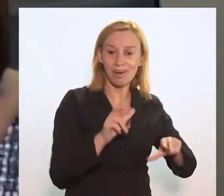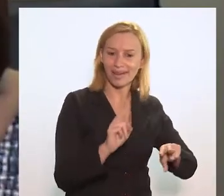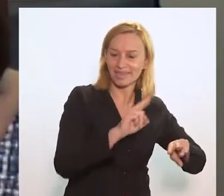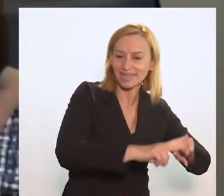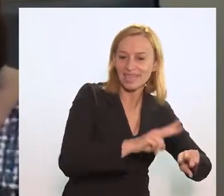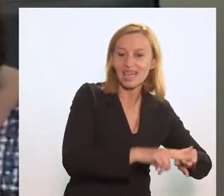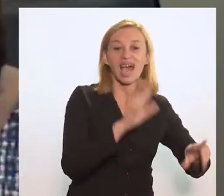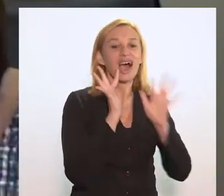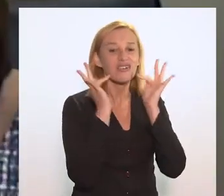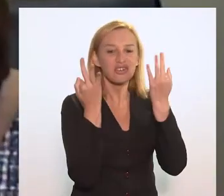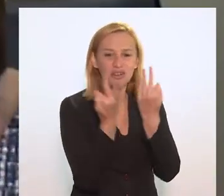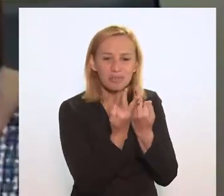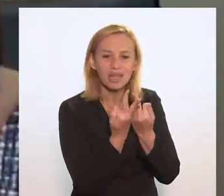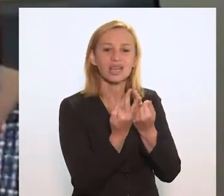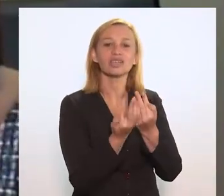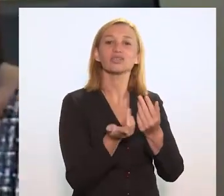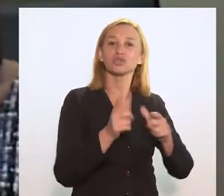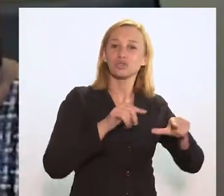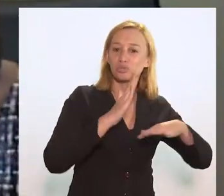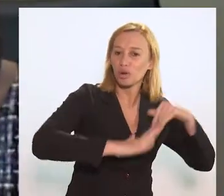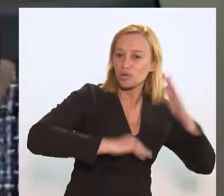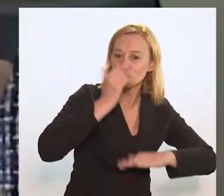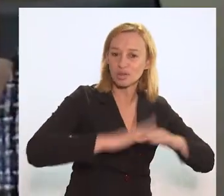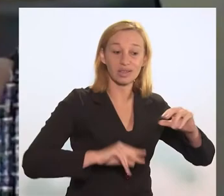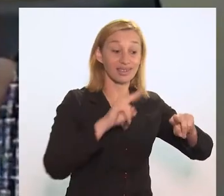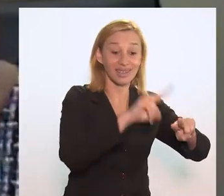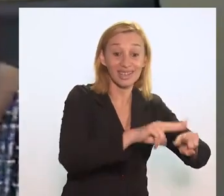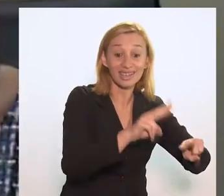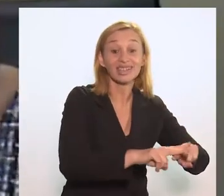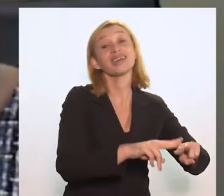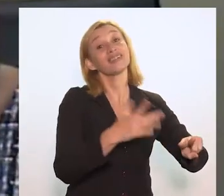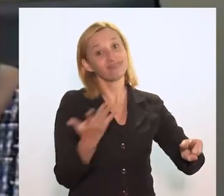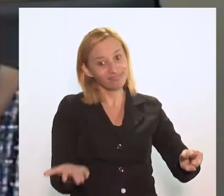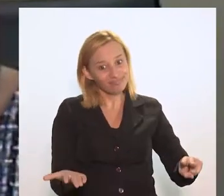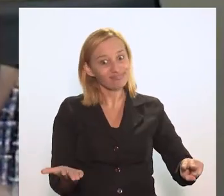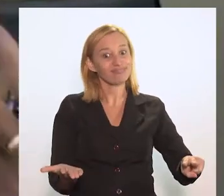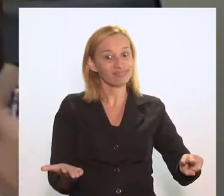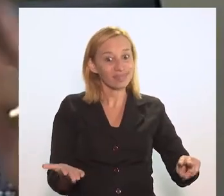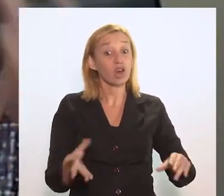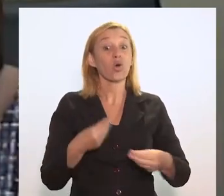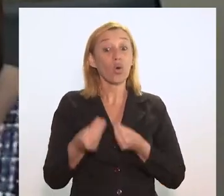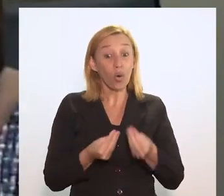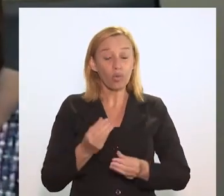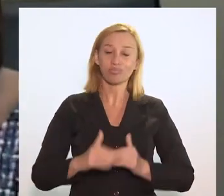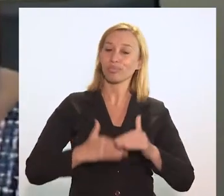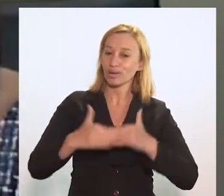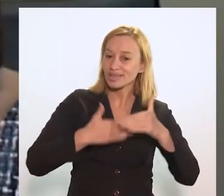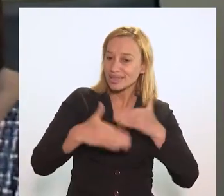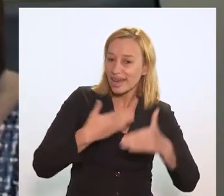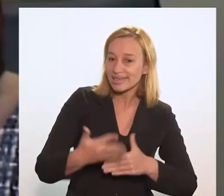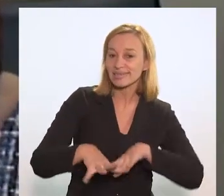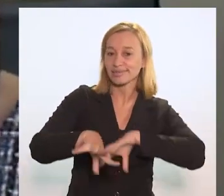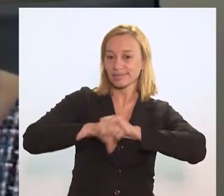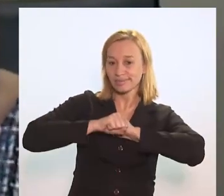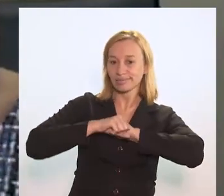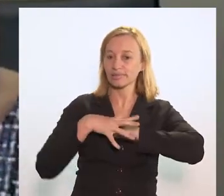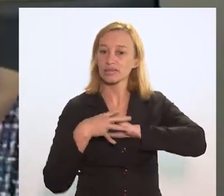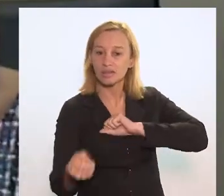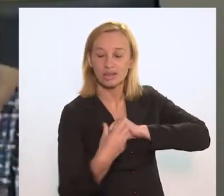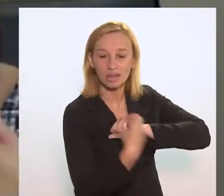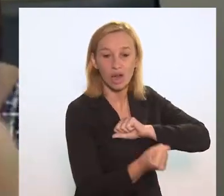trabalham, às famílias dos profissionais. Acho que isso foi muito bem dito aqui, como se dá o processo de